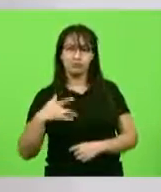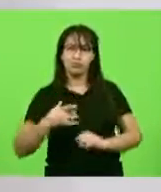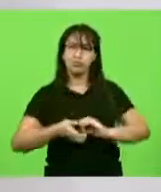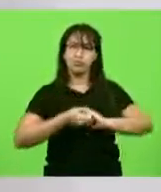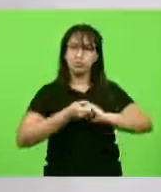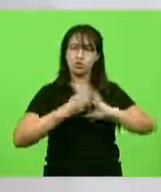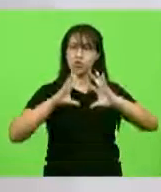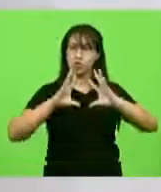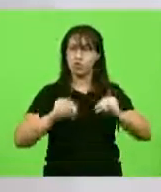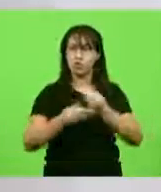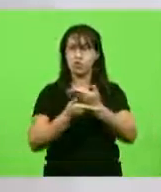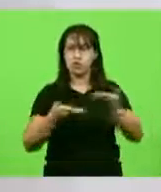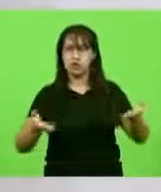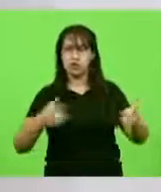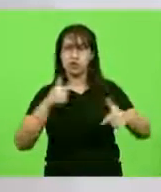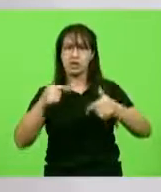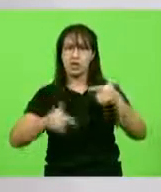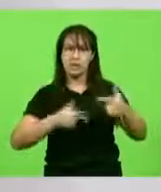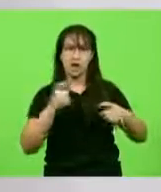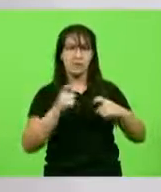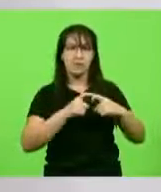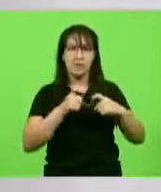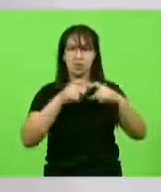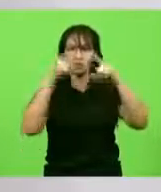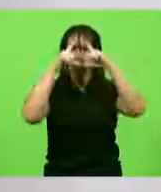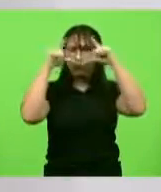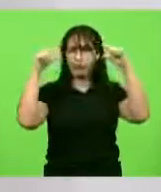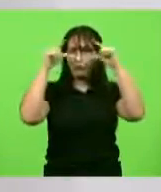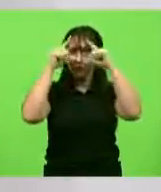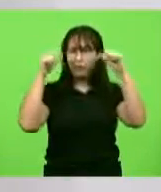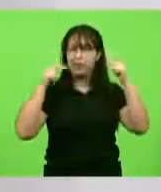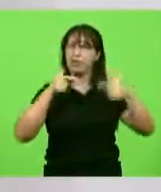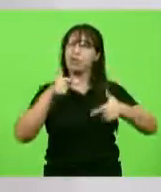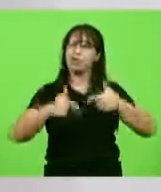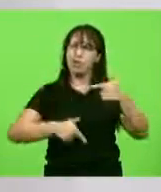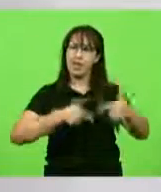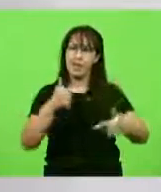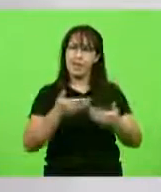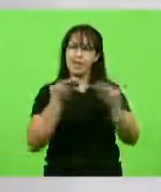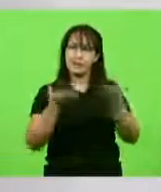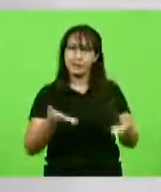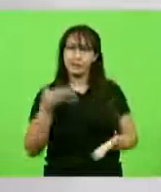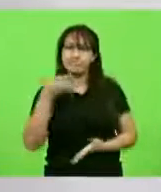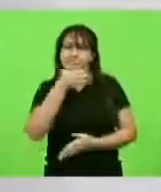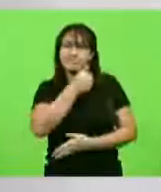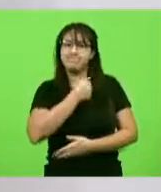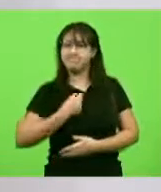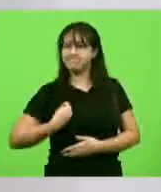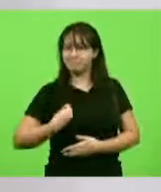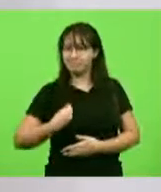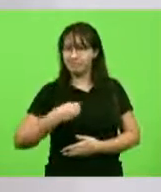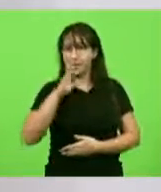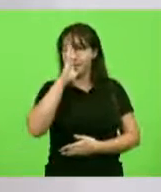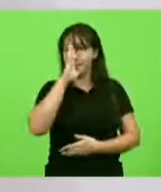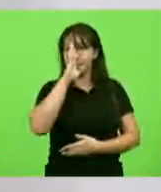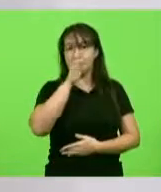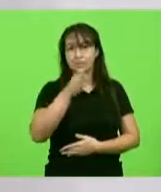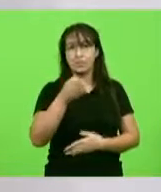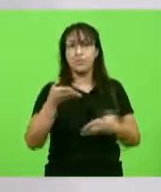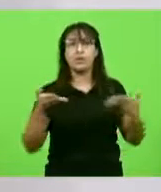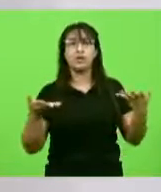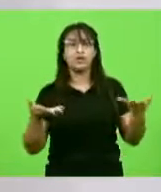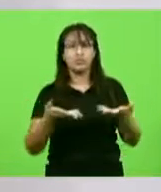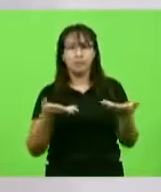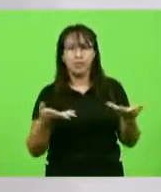enfermeiros, médicos, todos aqueles que estão lá para salvar vidas e principalmente nesse momento tão difícil que nós